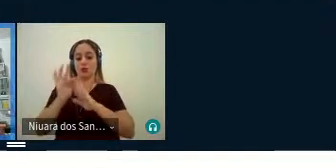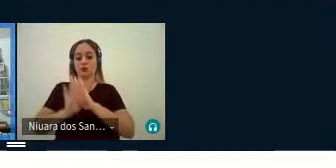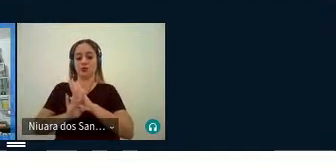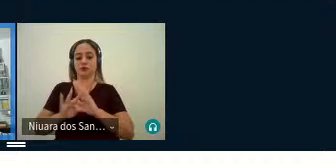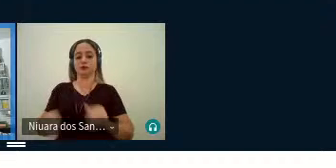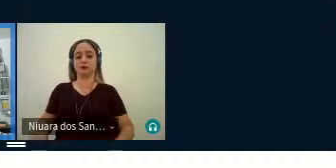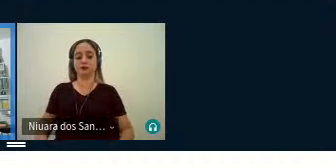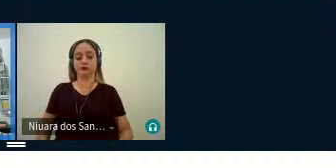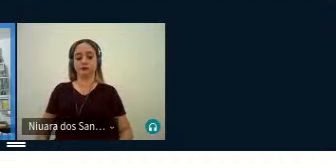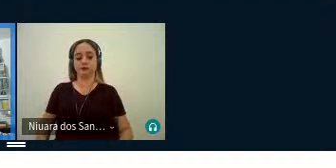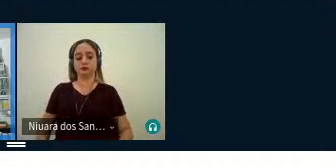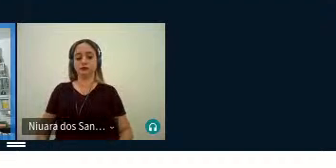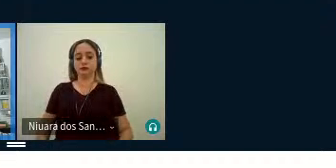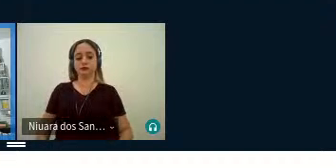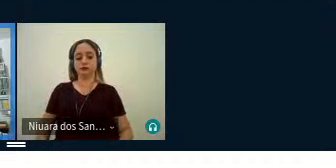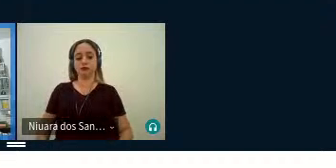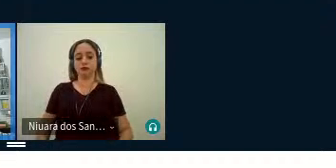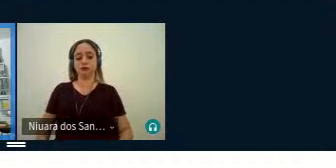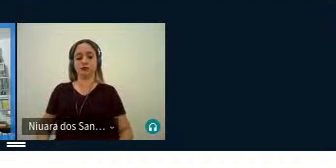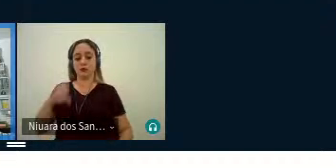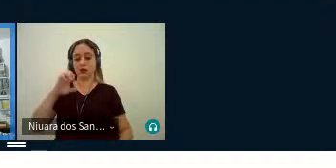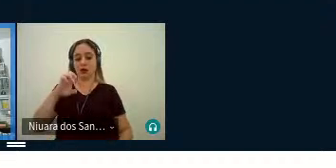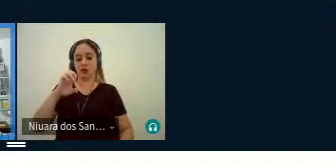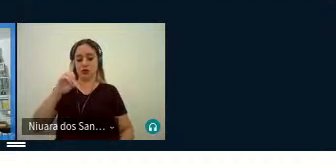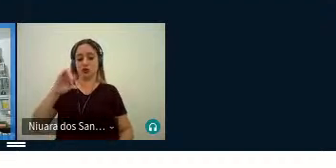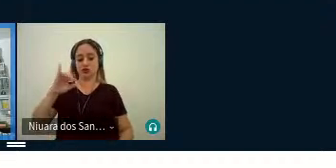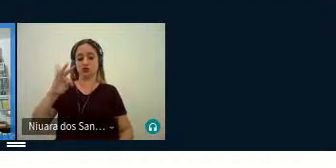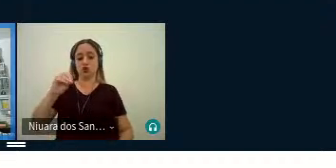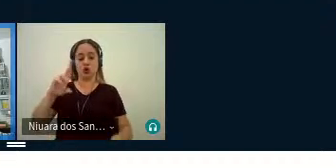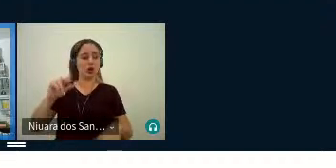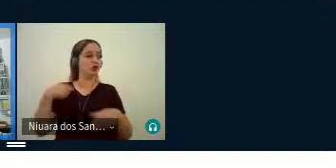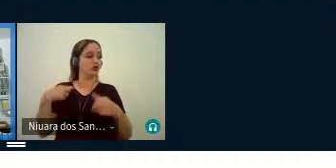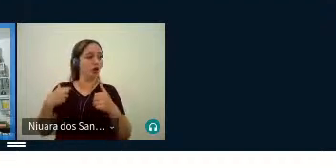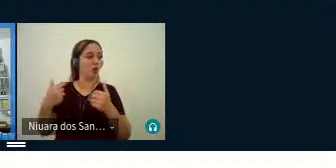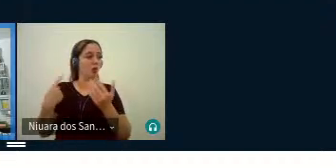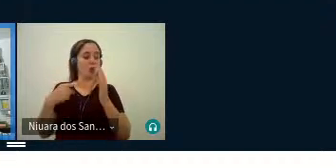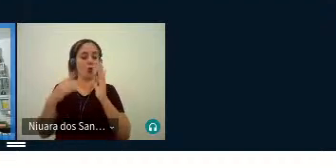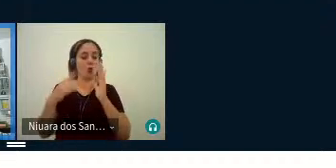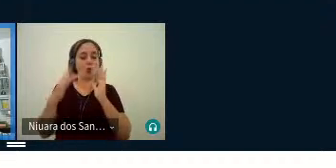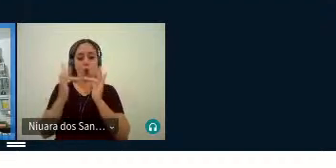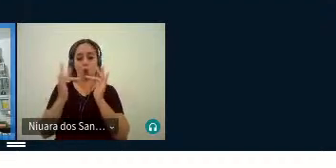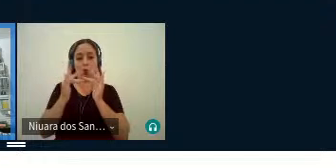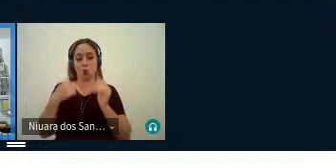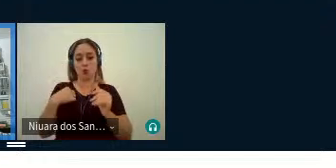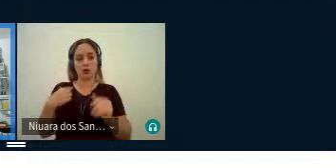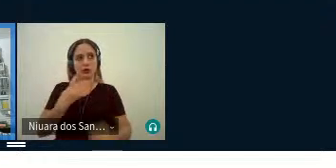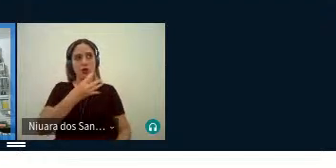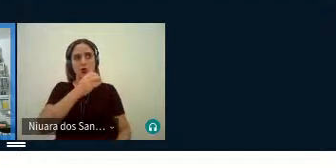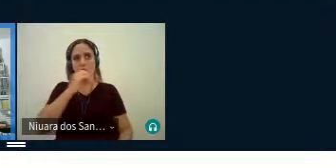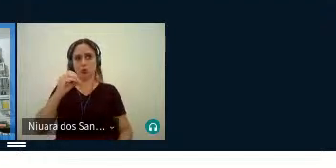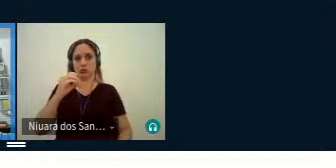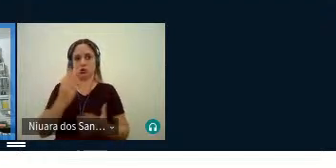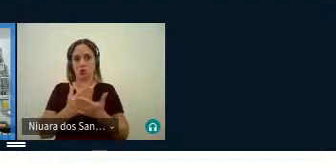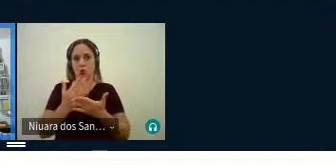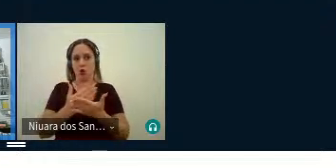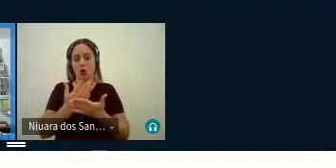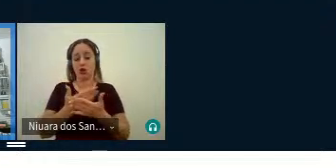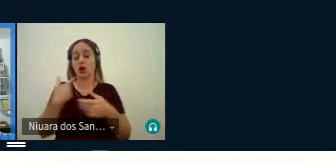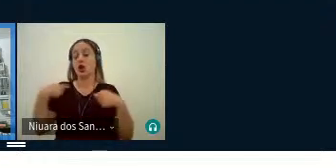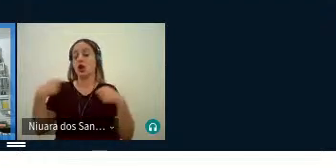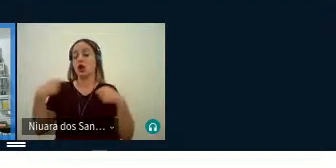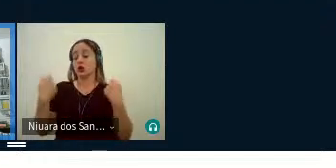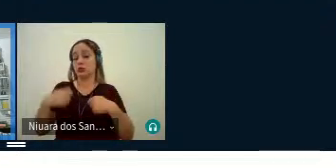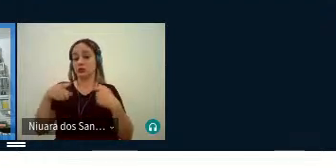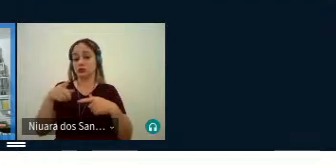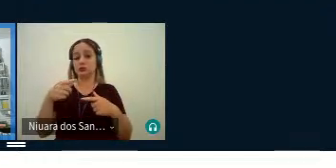alguma editora já entrou em contato comigo, olha, tem esse livro, ele tem 400 páginas e você precisa,